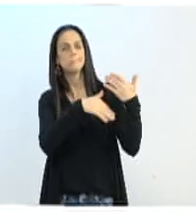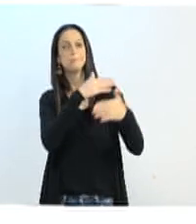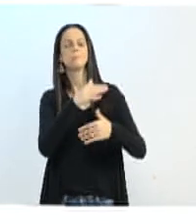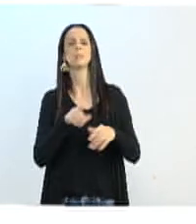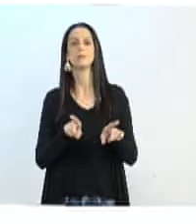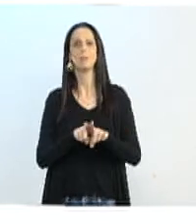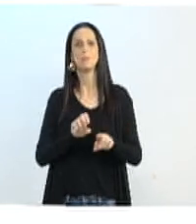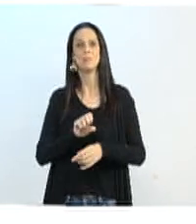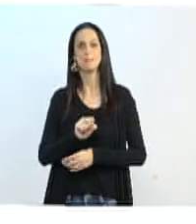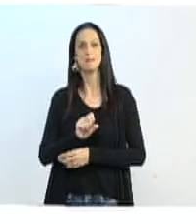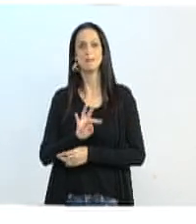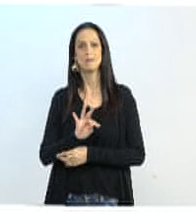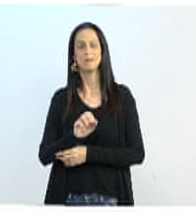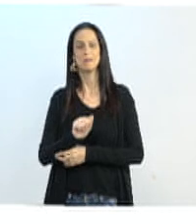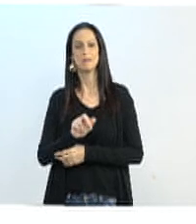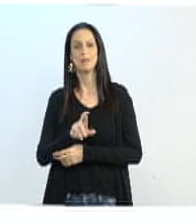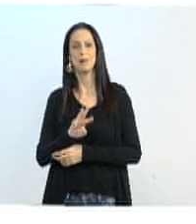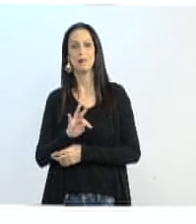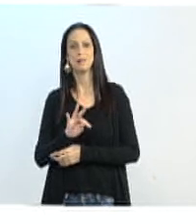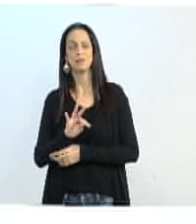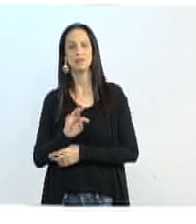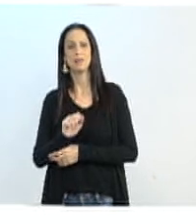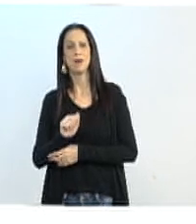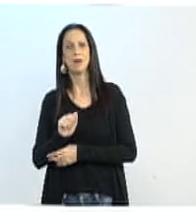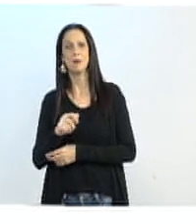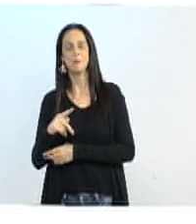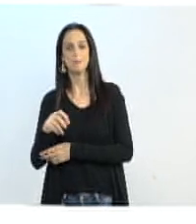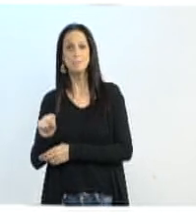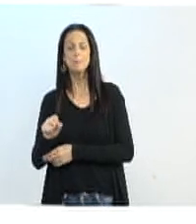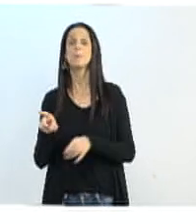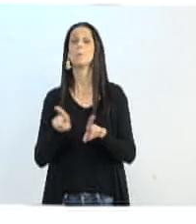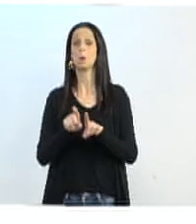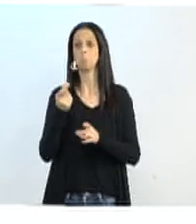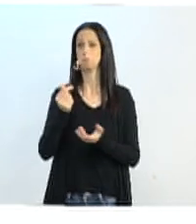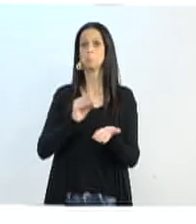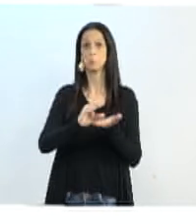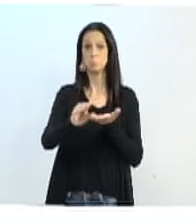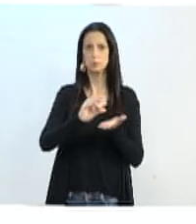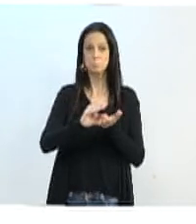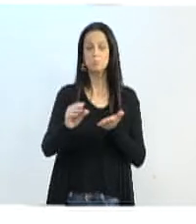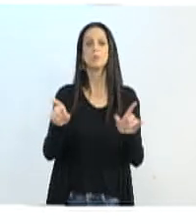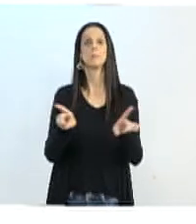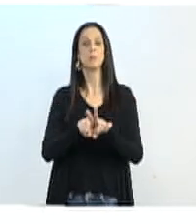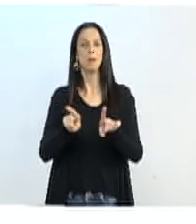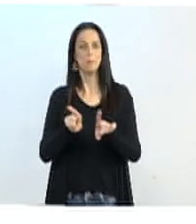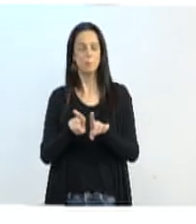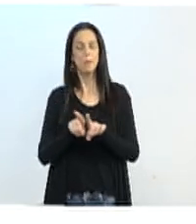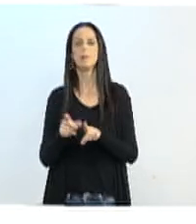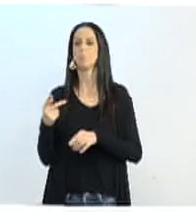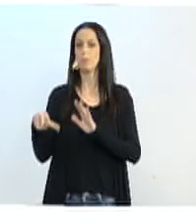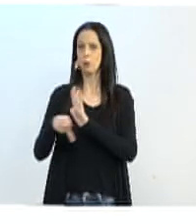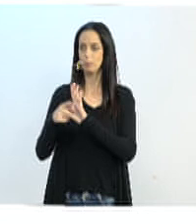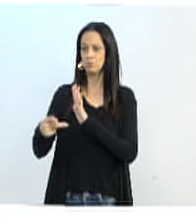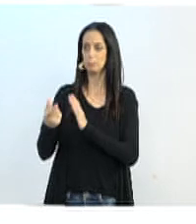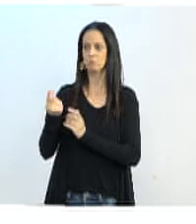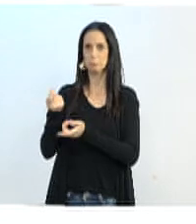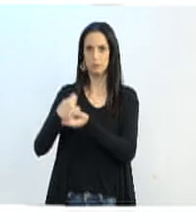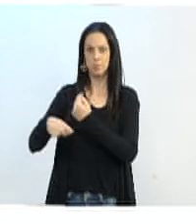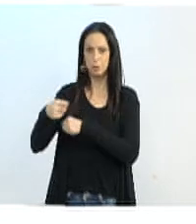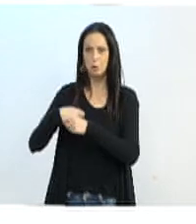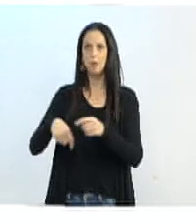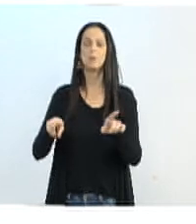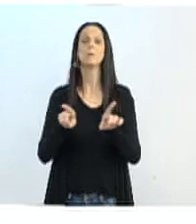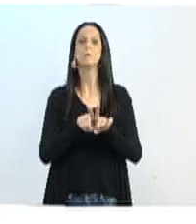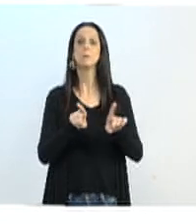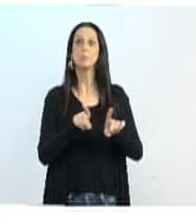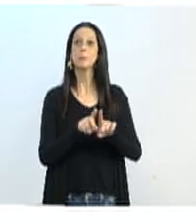têm sucesso lá dentro e receberam recursos já para seus negócios. E o investimento